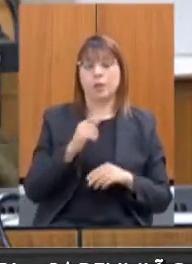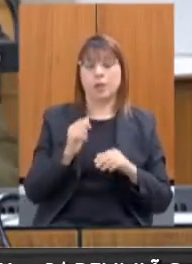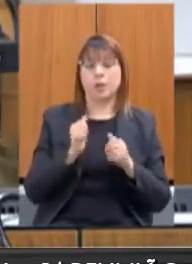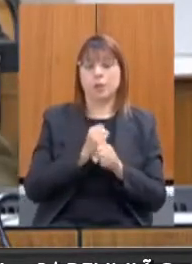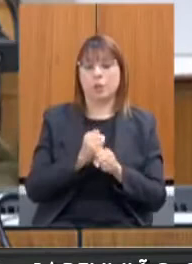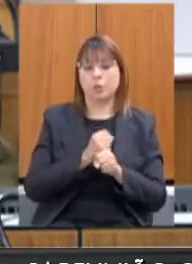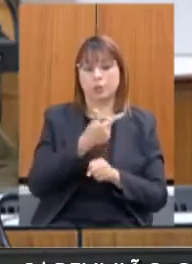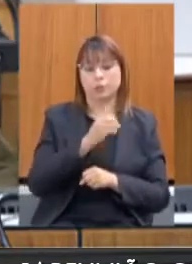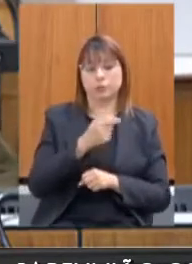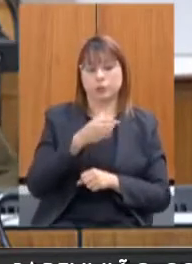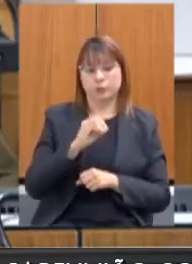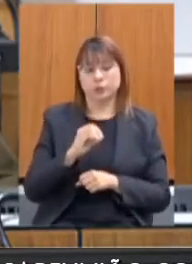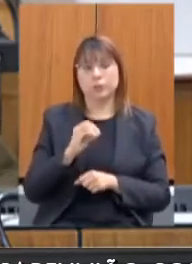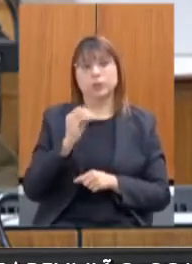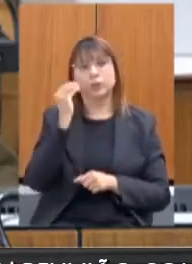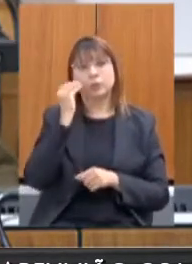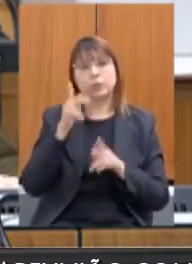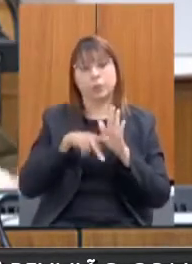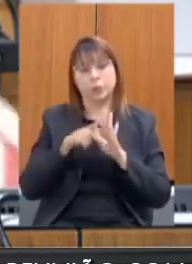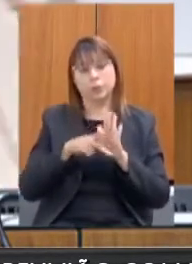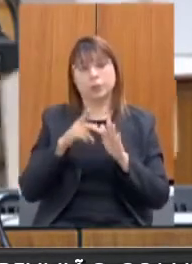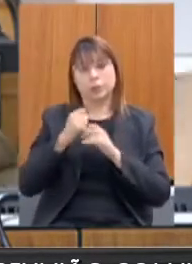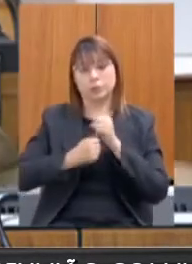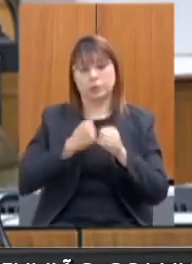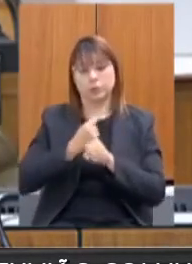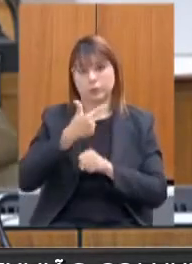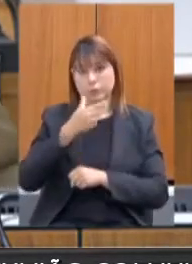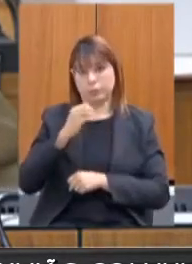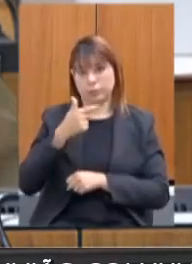alguns projetos para 2021. Por favor.